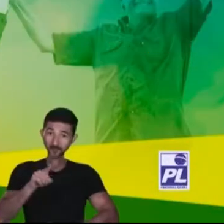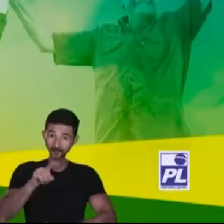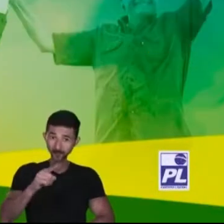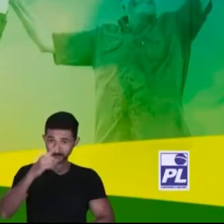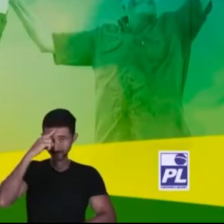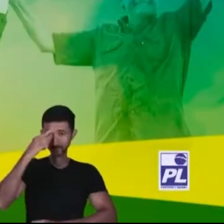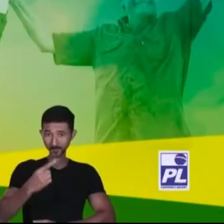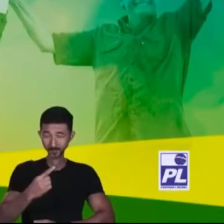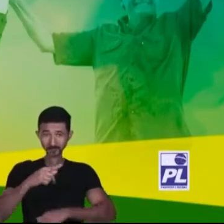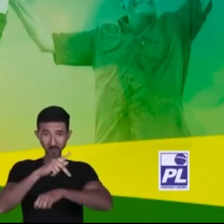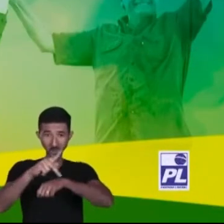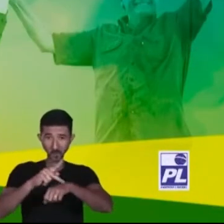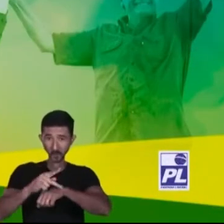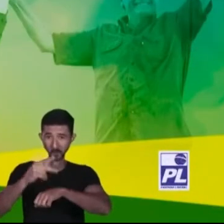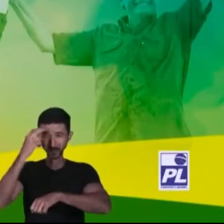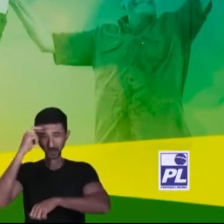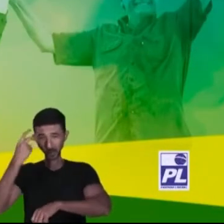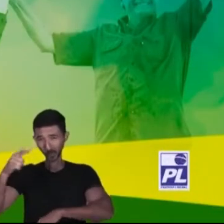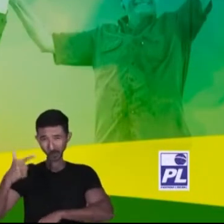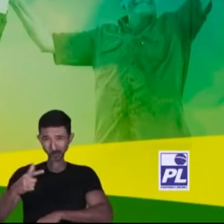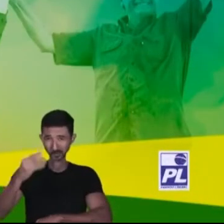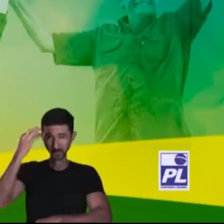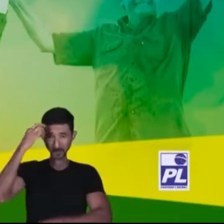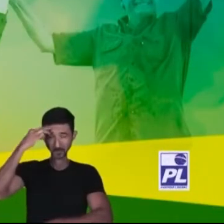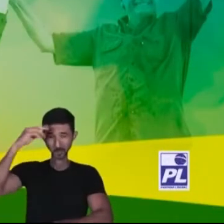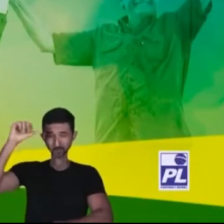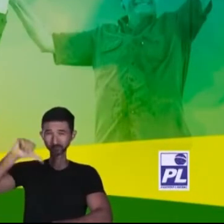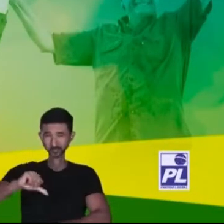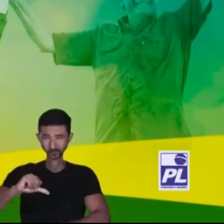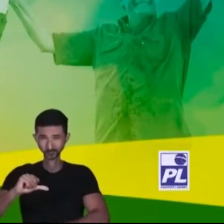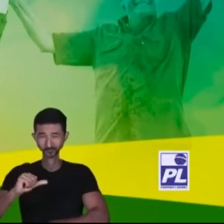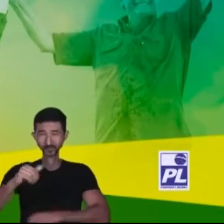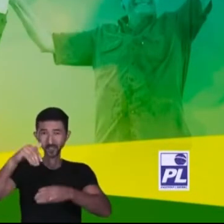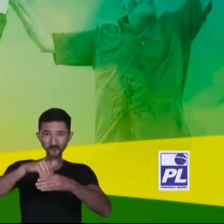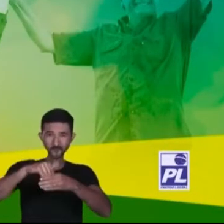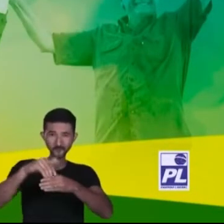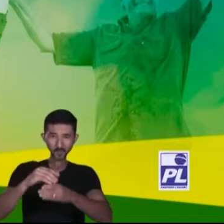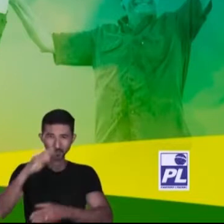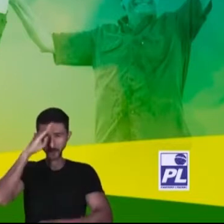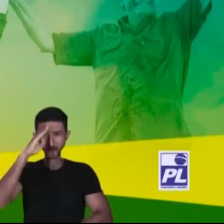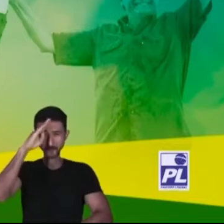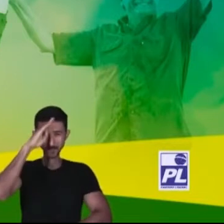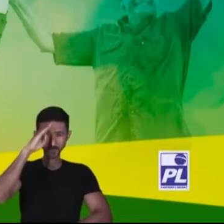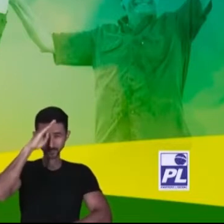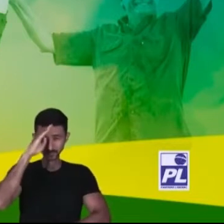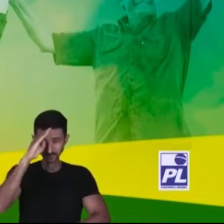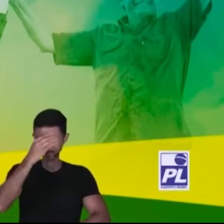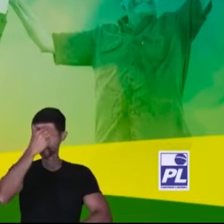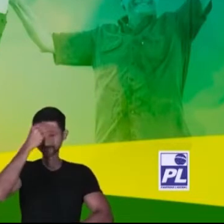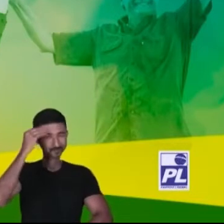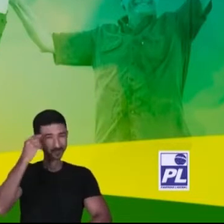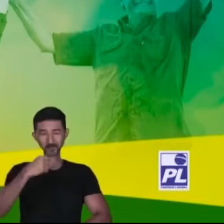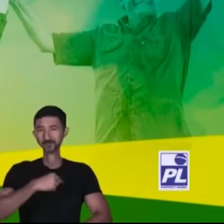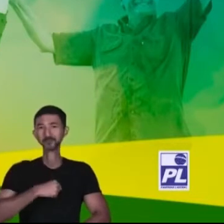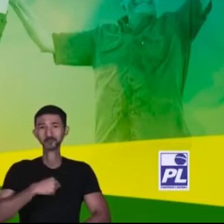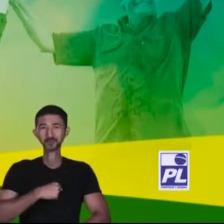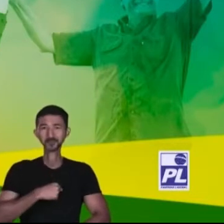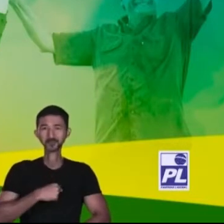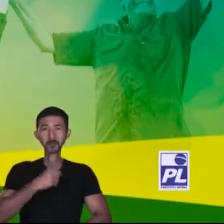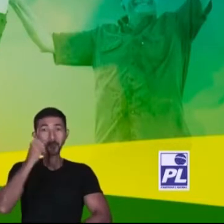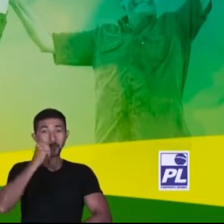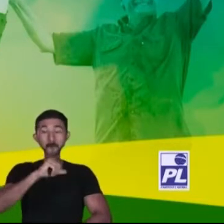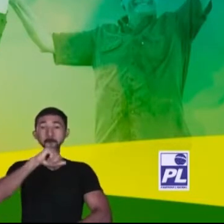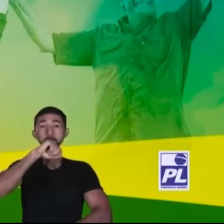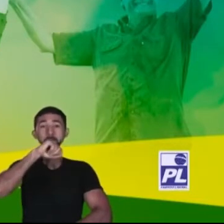Você é o patrão. Um país sem cultura é um país sem memória. Vote Bolsonaro, Zequinha Marinho, Mário Couto, Edemauro e não